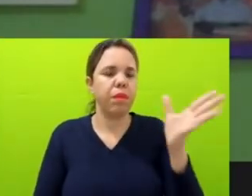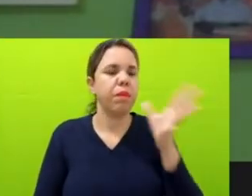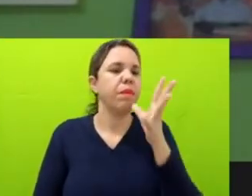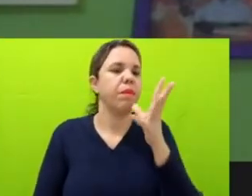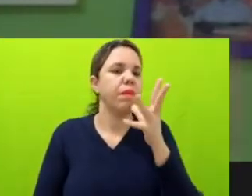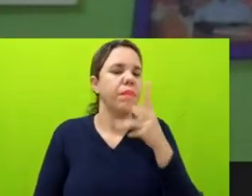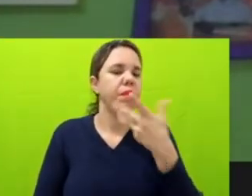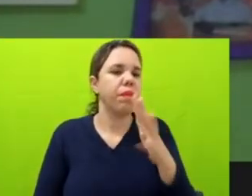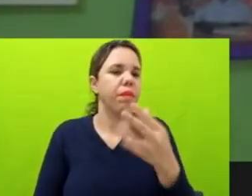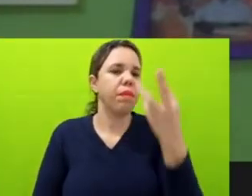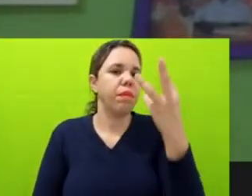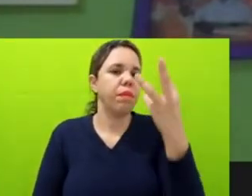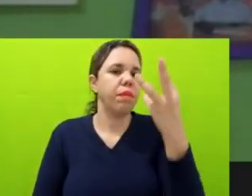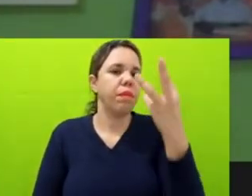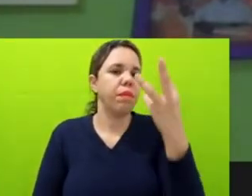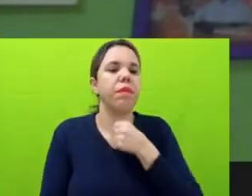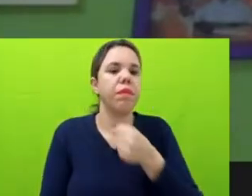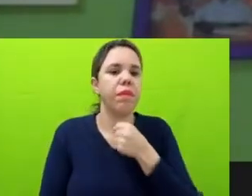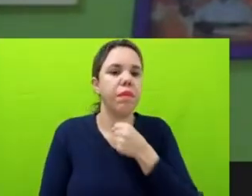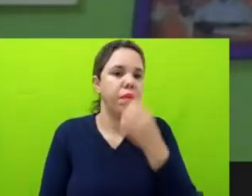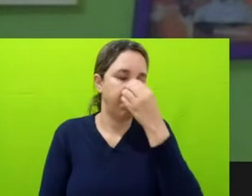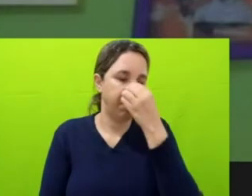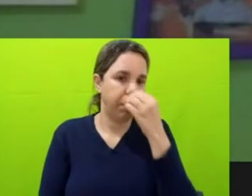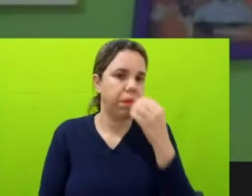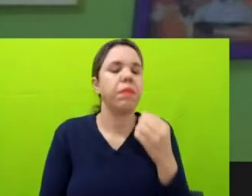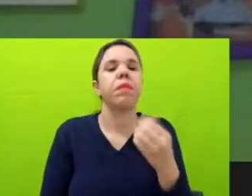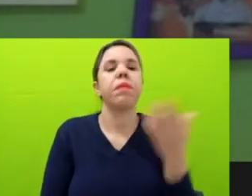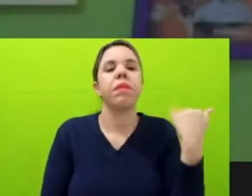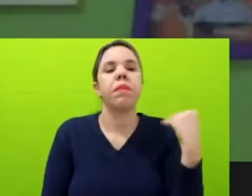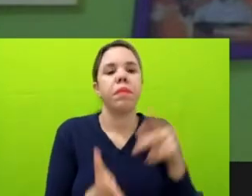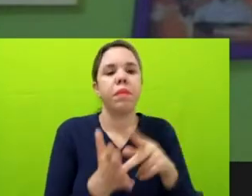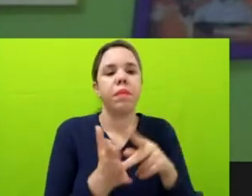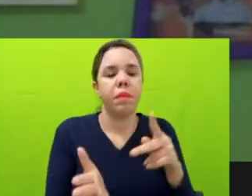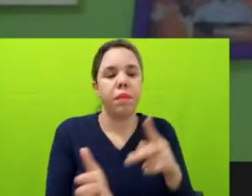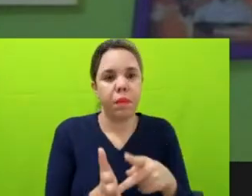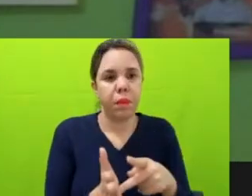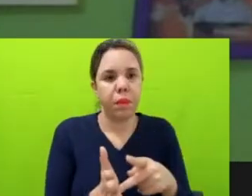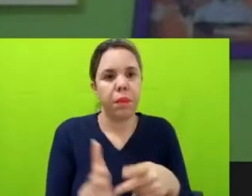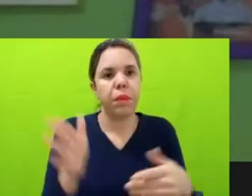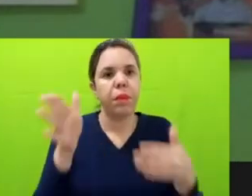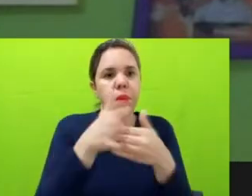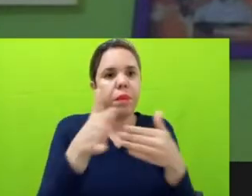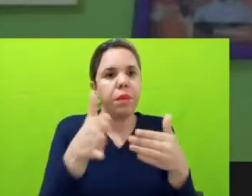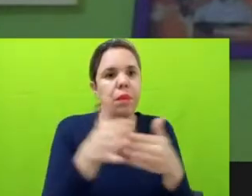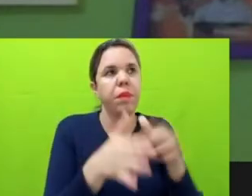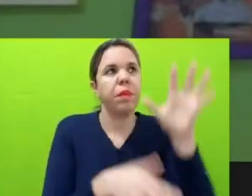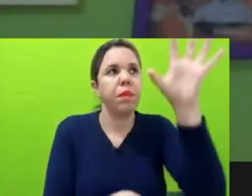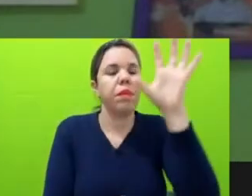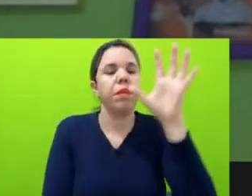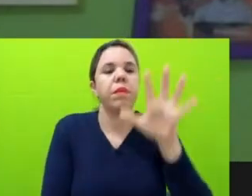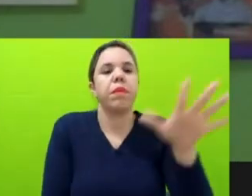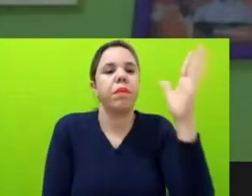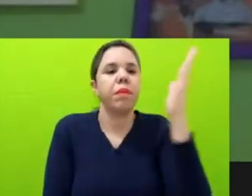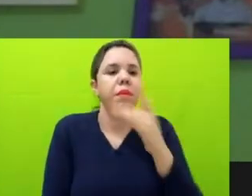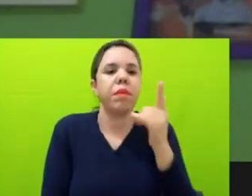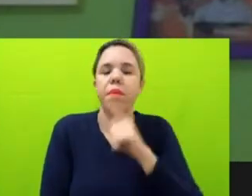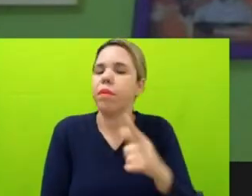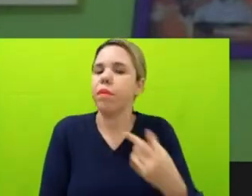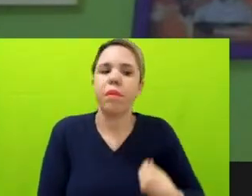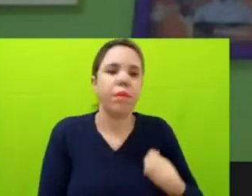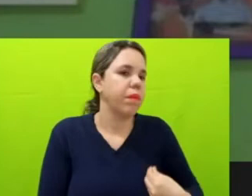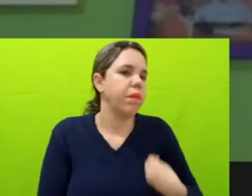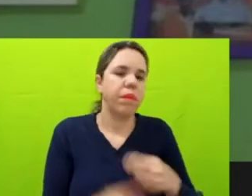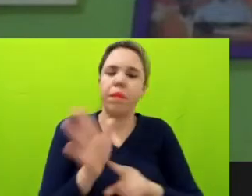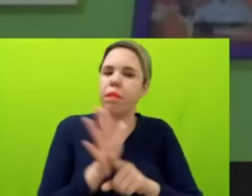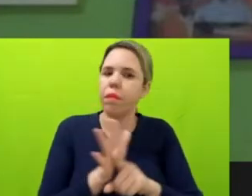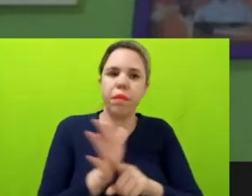em fechamento. Eram, na verdade, os últimos estados em que a gente não estava conseguindo os dados. Tivemos também problemas, aliás, com os três